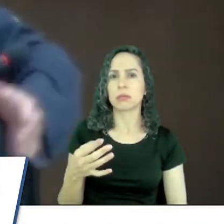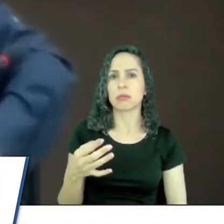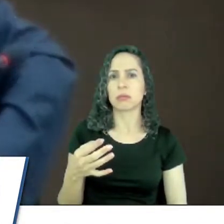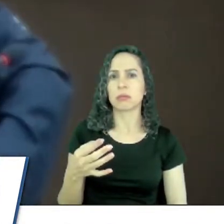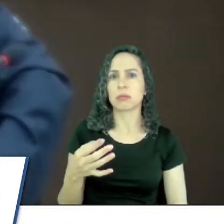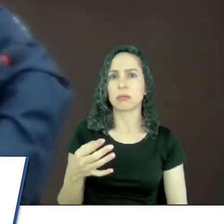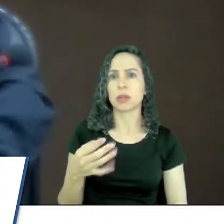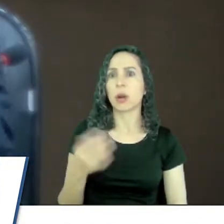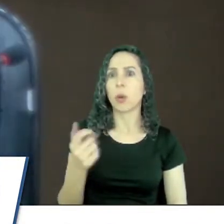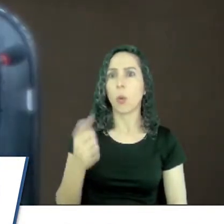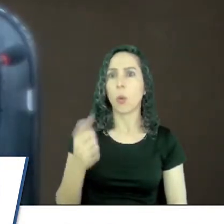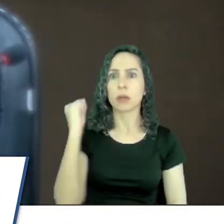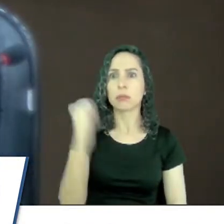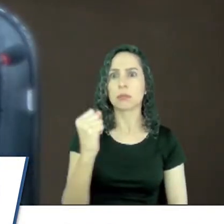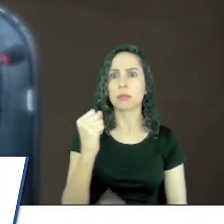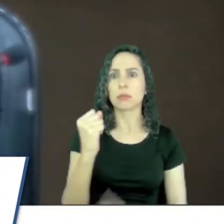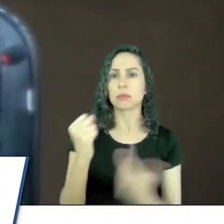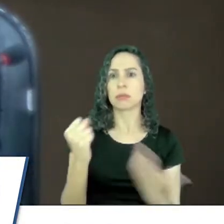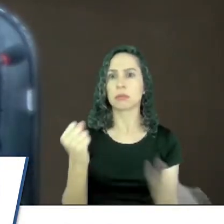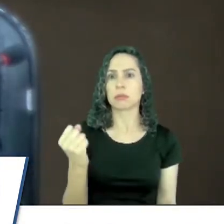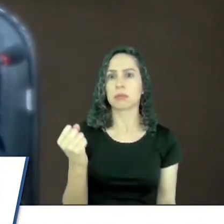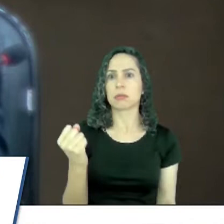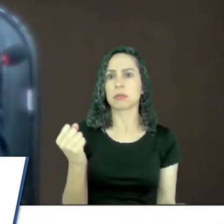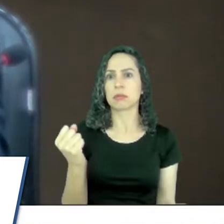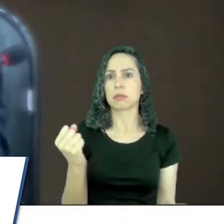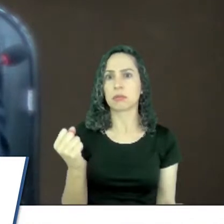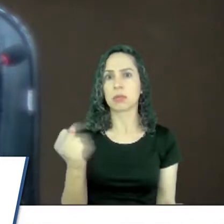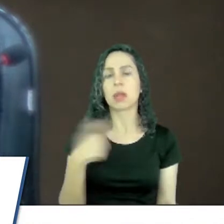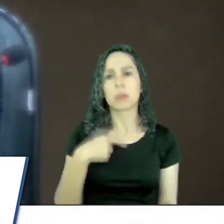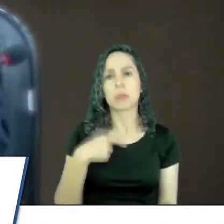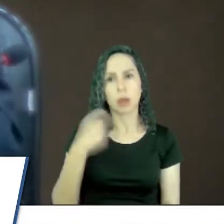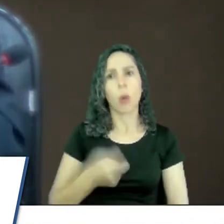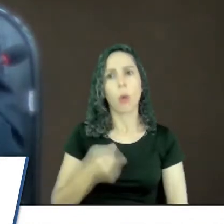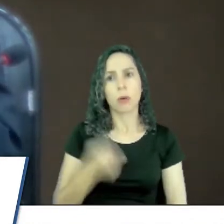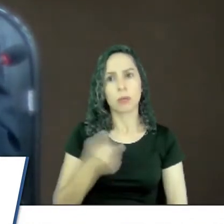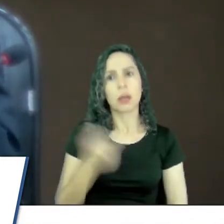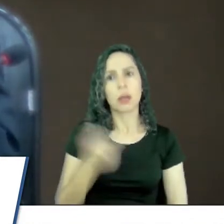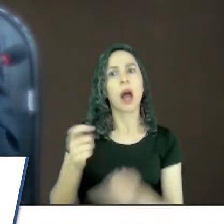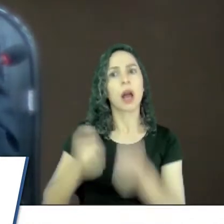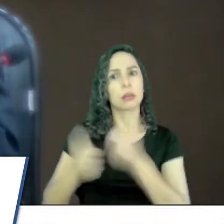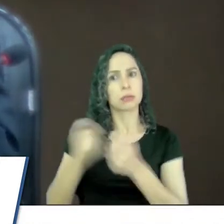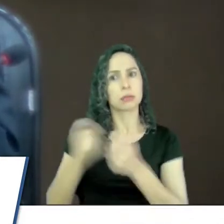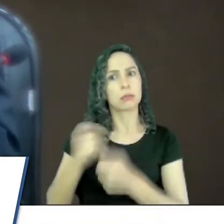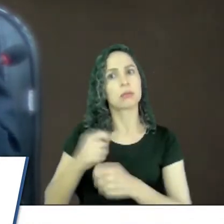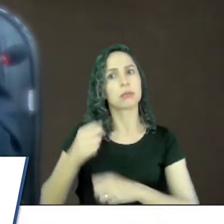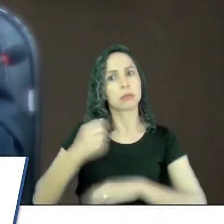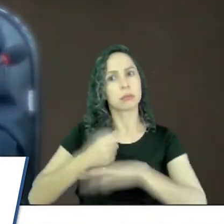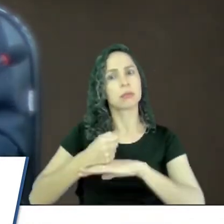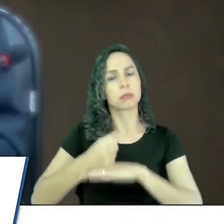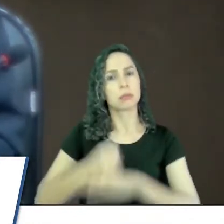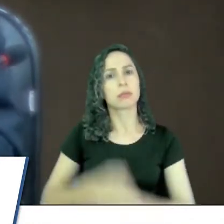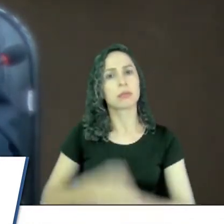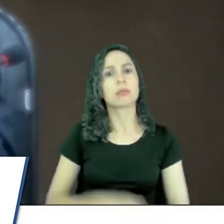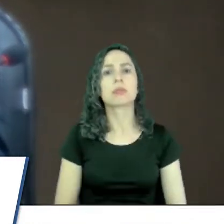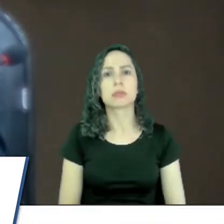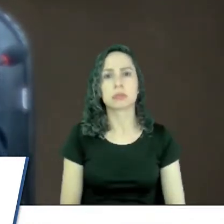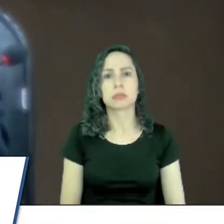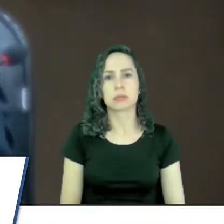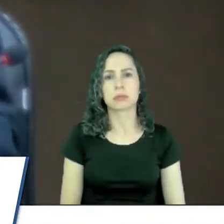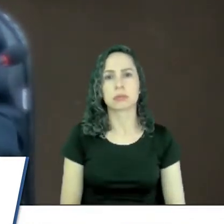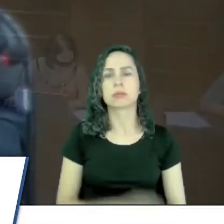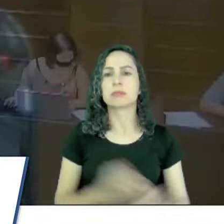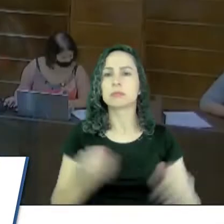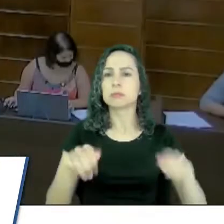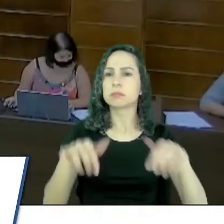homicídio e a gente tem que realmente cobrar aí da administração municipal, senhor presidente. Com a palavra, plenário,